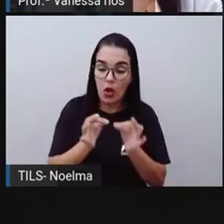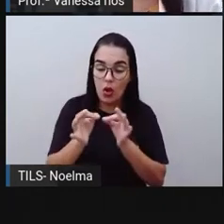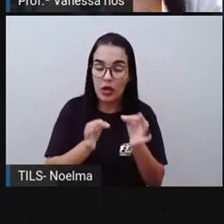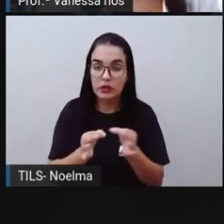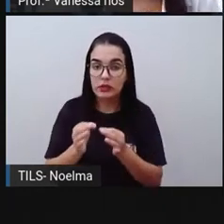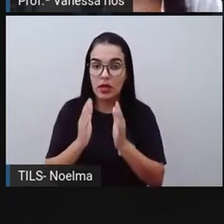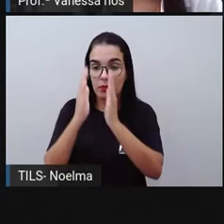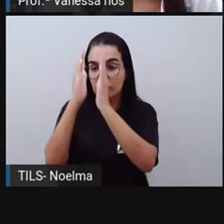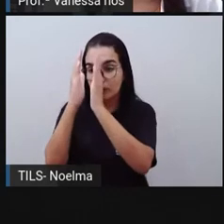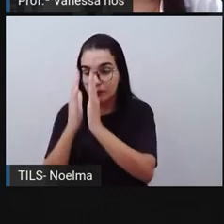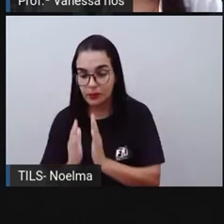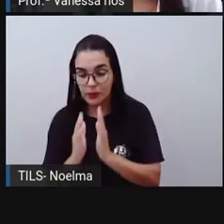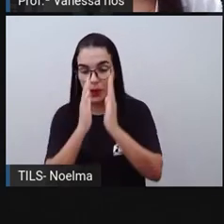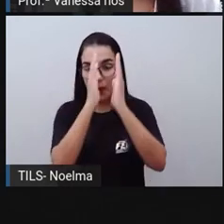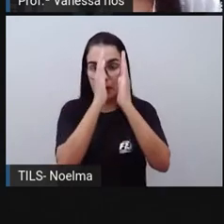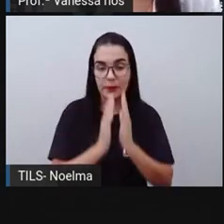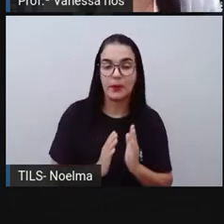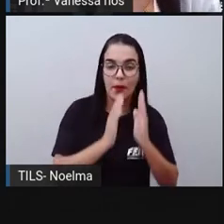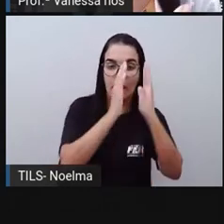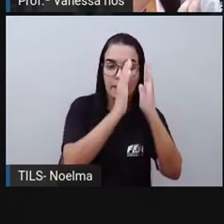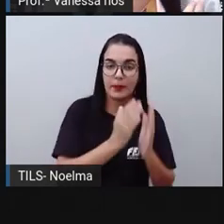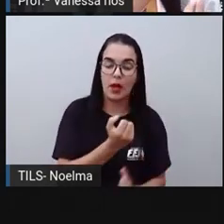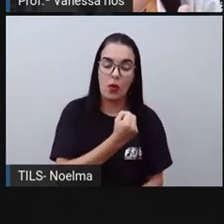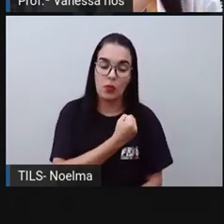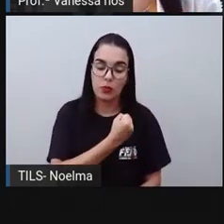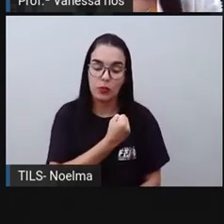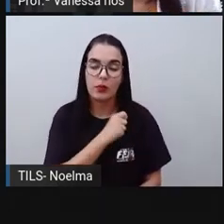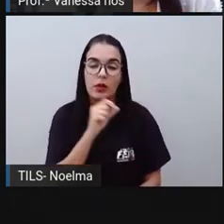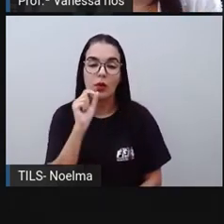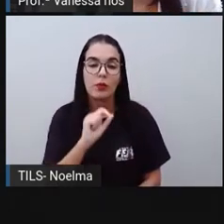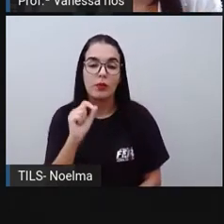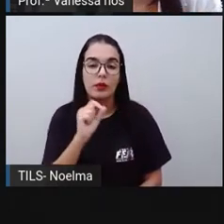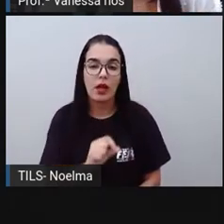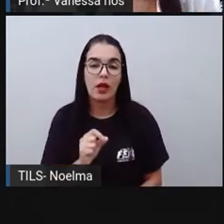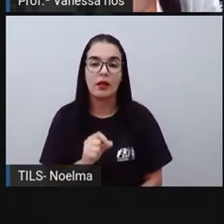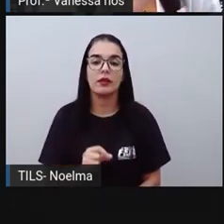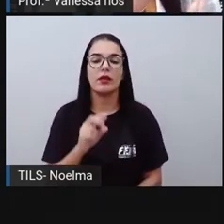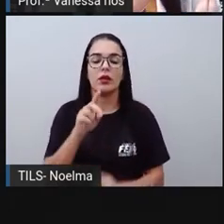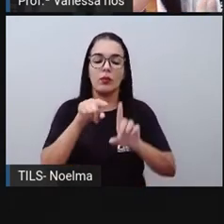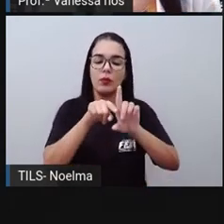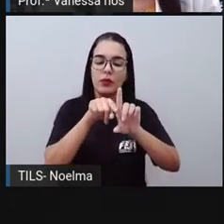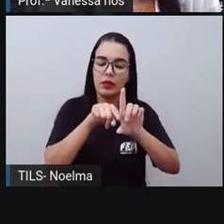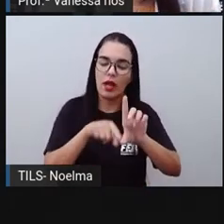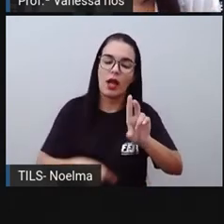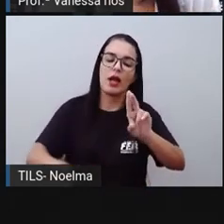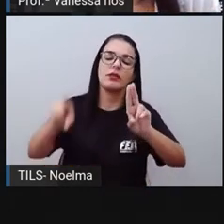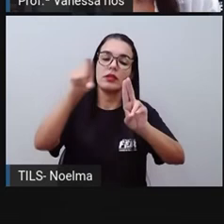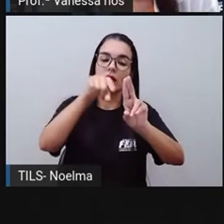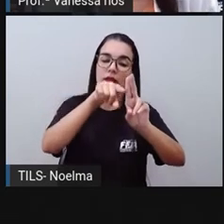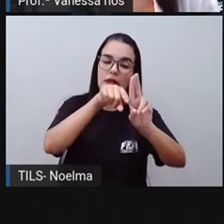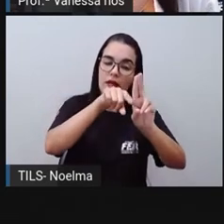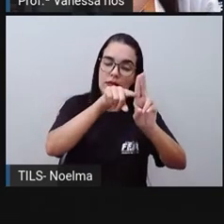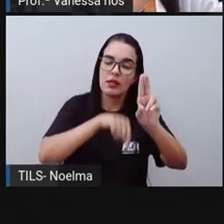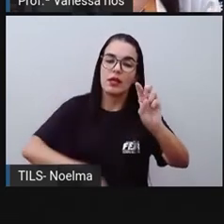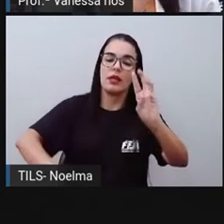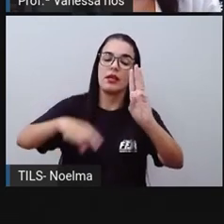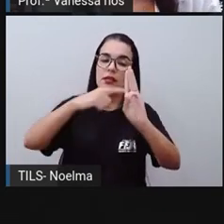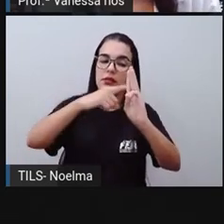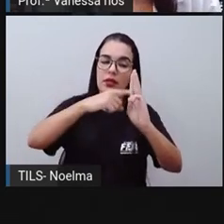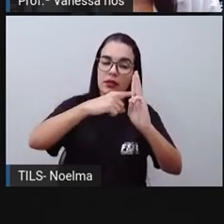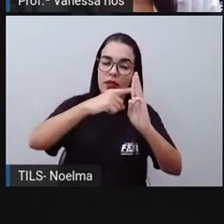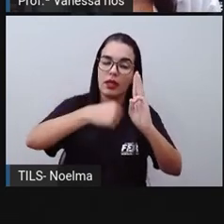organizar os números na hora de armar a conta, utilizando idade embaixo de unidade, dezena embaixo de dezena,